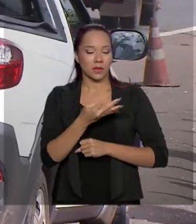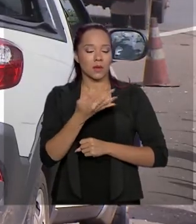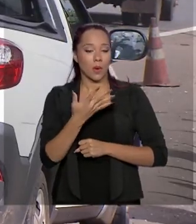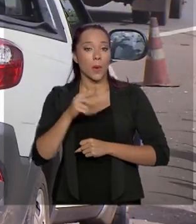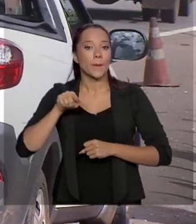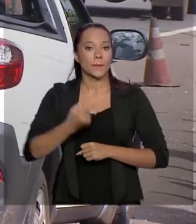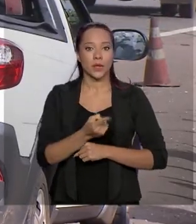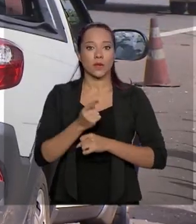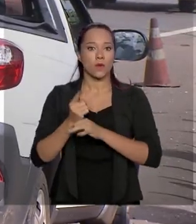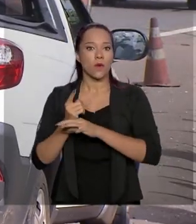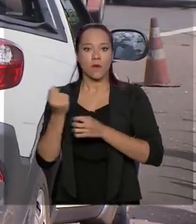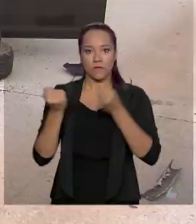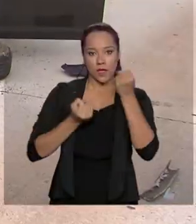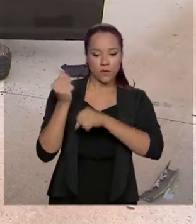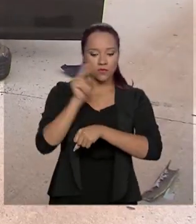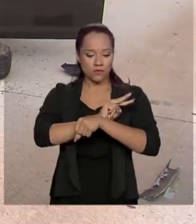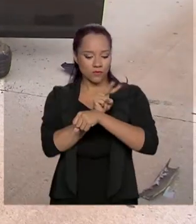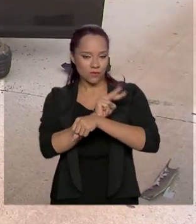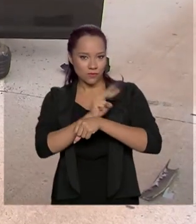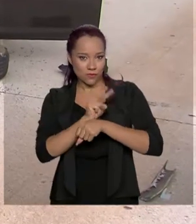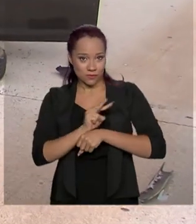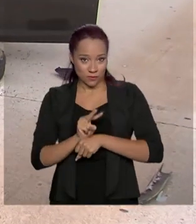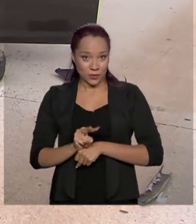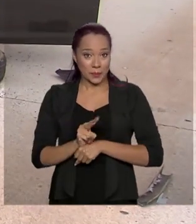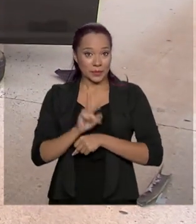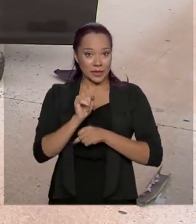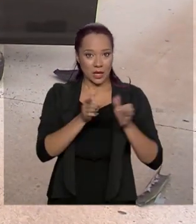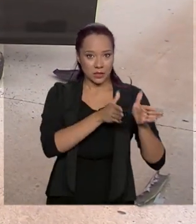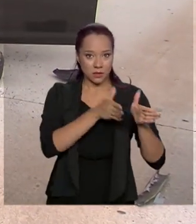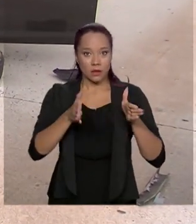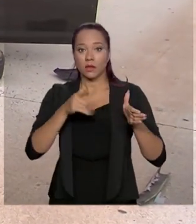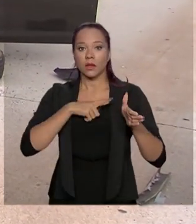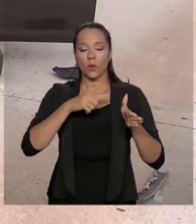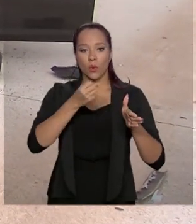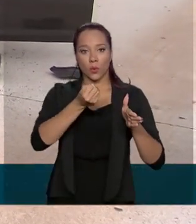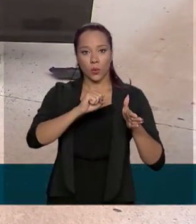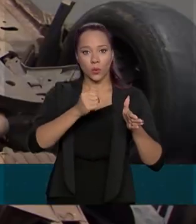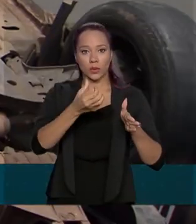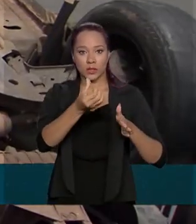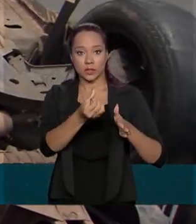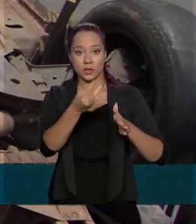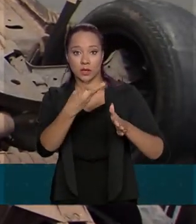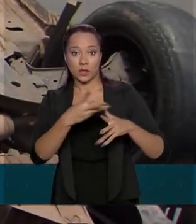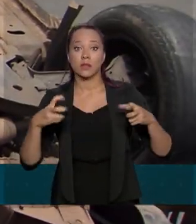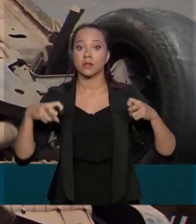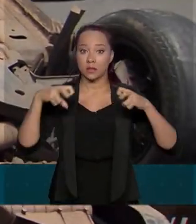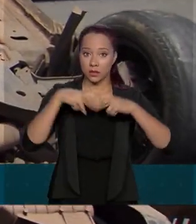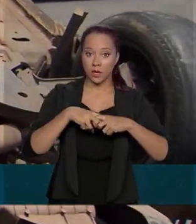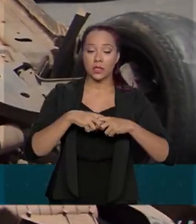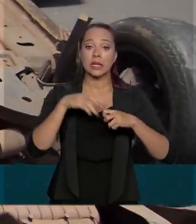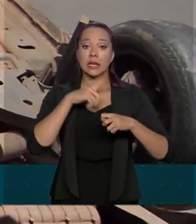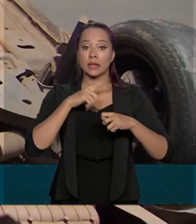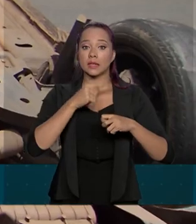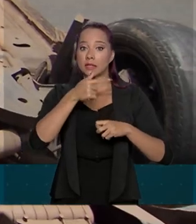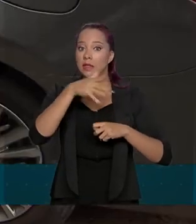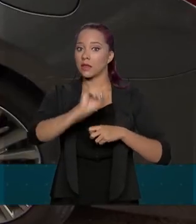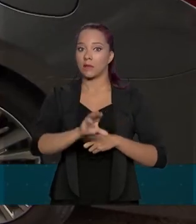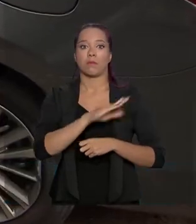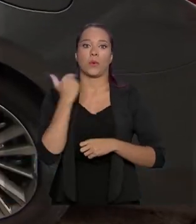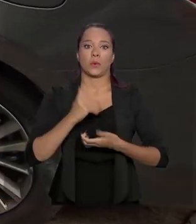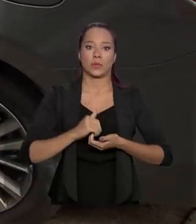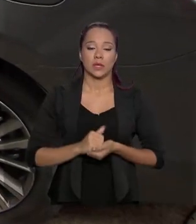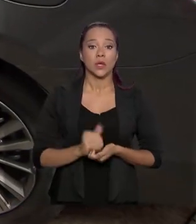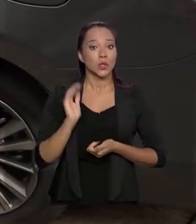veículos foram fiscalizados. Nesse período, houve 863 acidentes com 70 mortes.